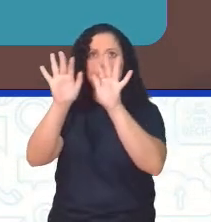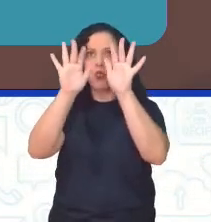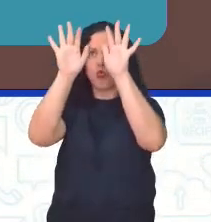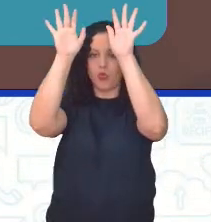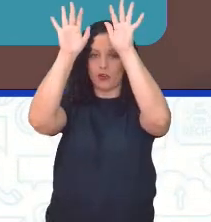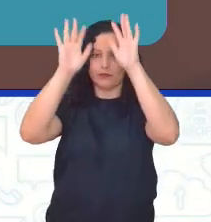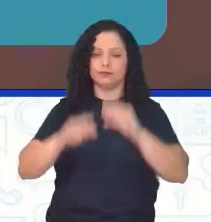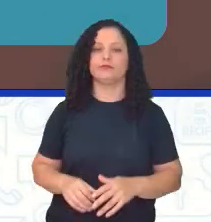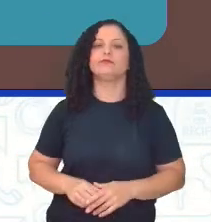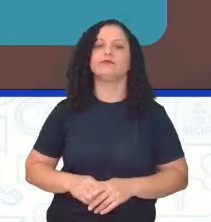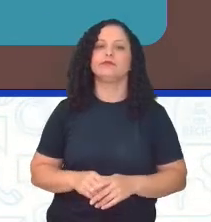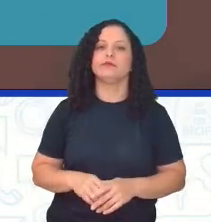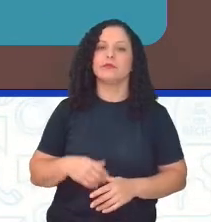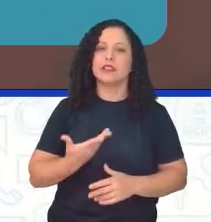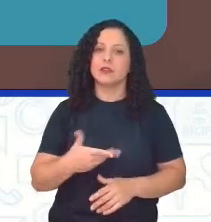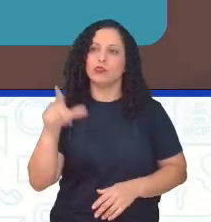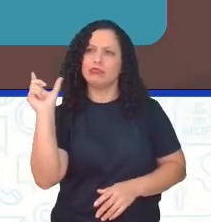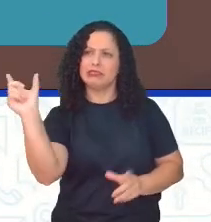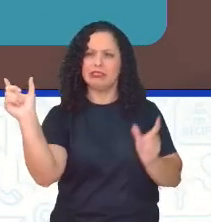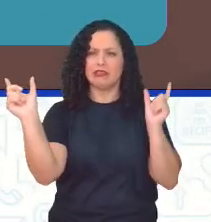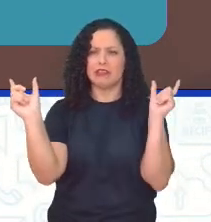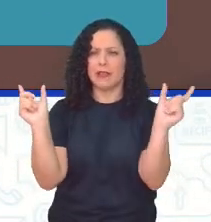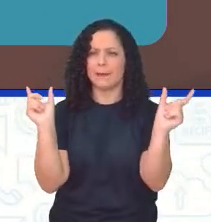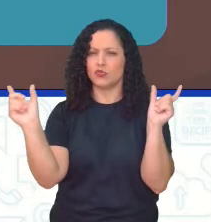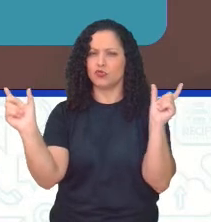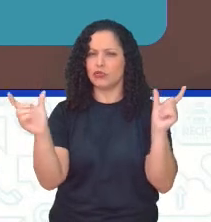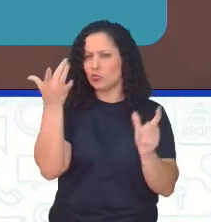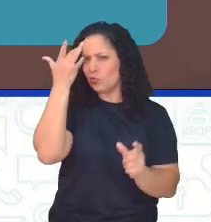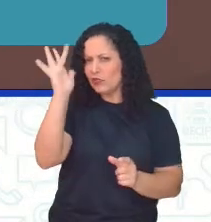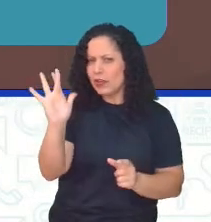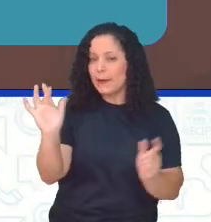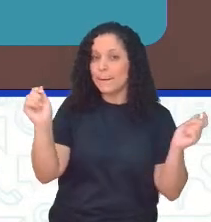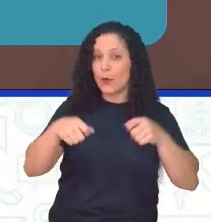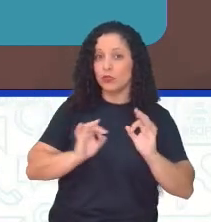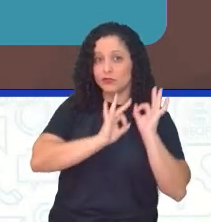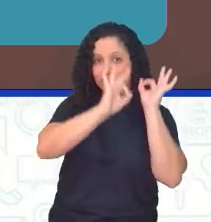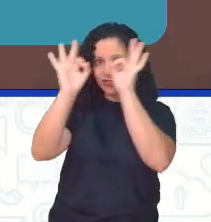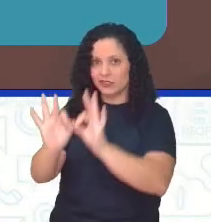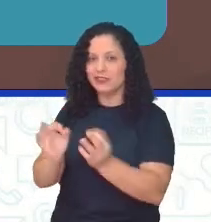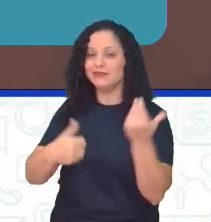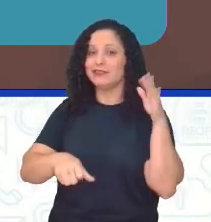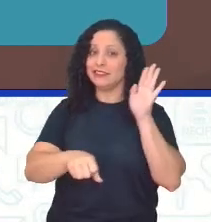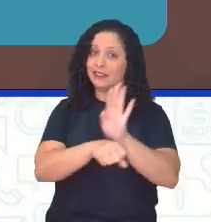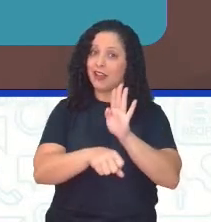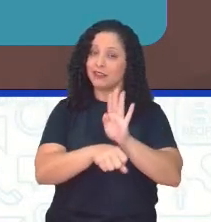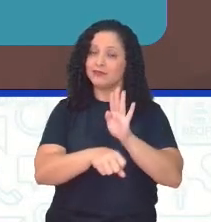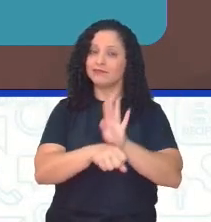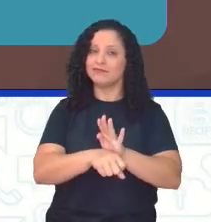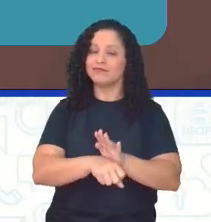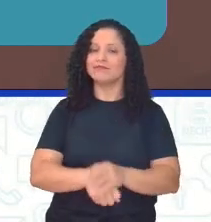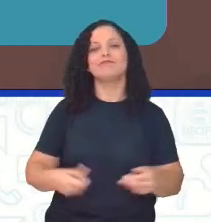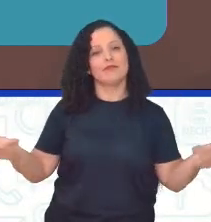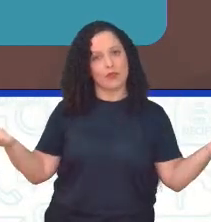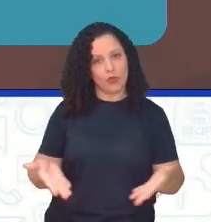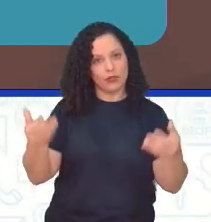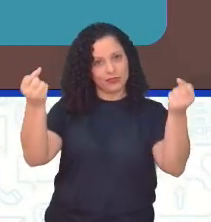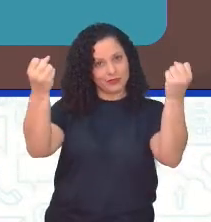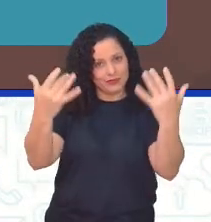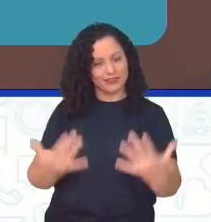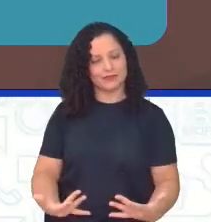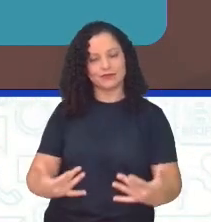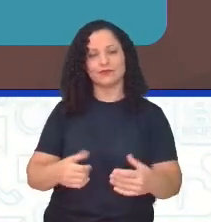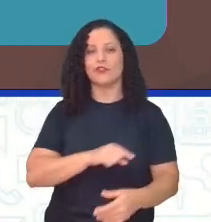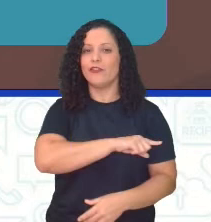que, se você não entender, você pode ver na reprise, que a gente esqueceu de falar no começo, mas está falando agora. Então,